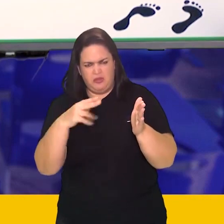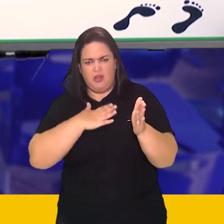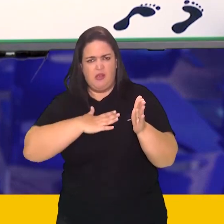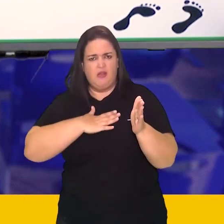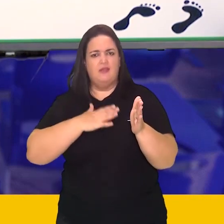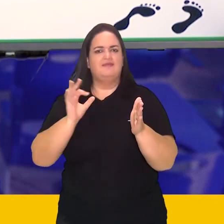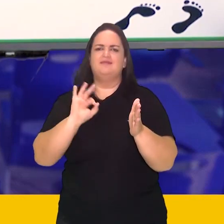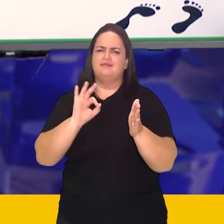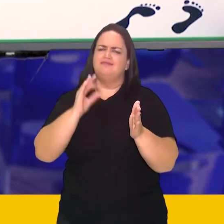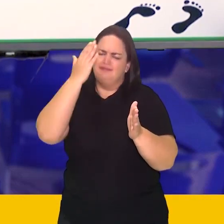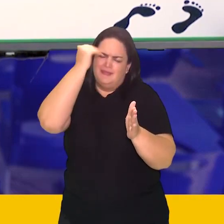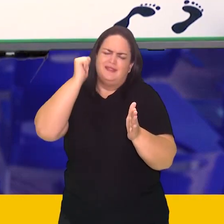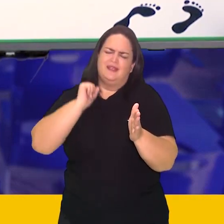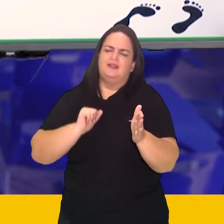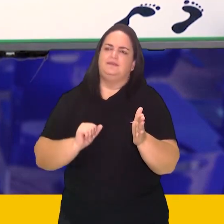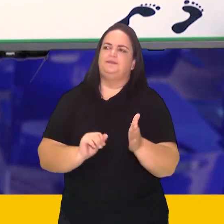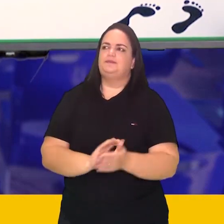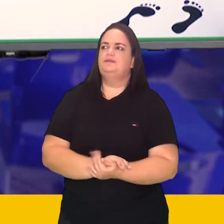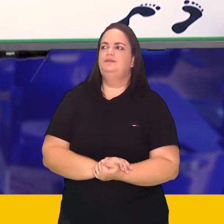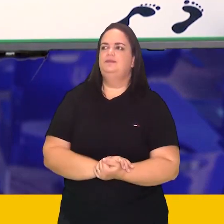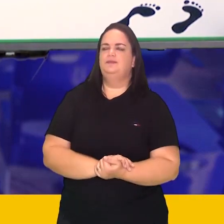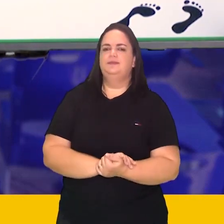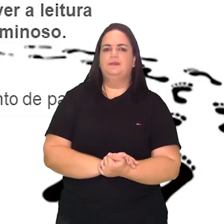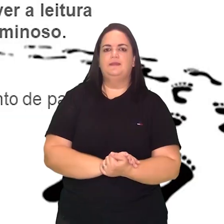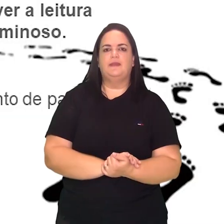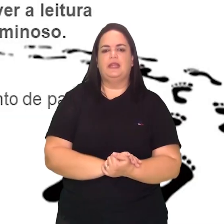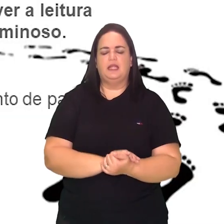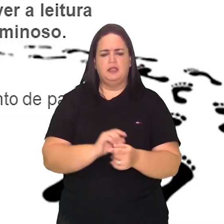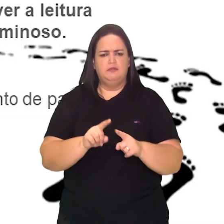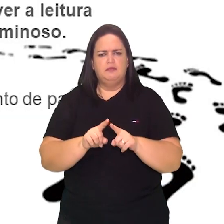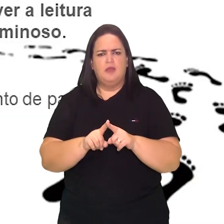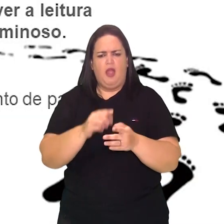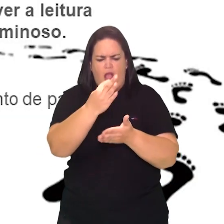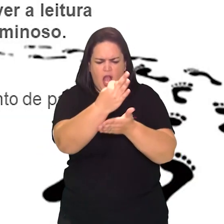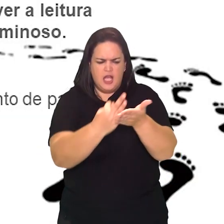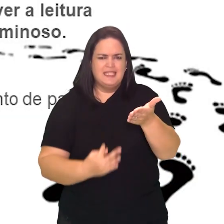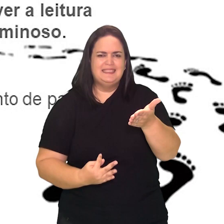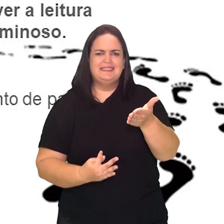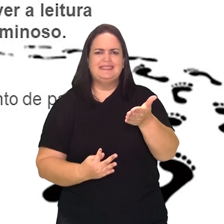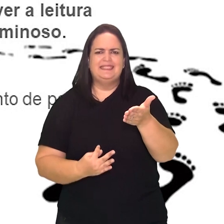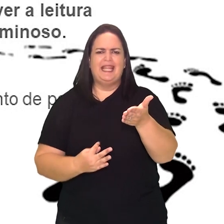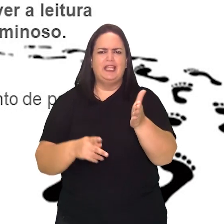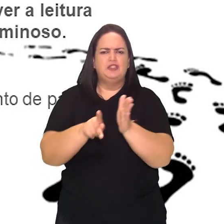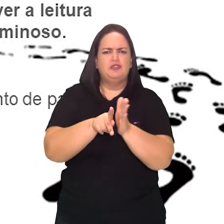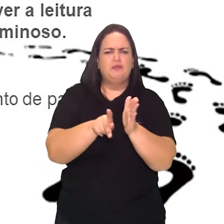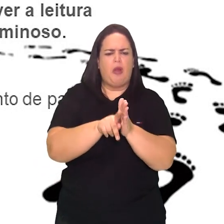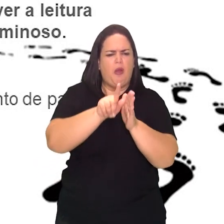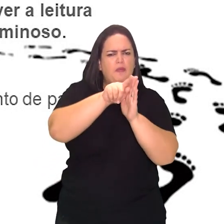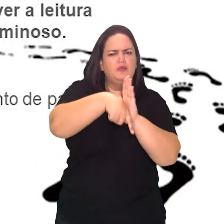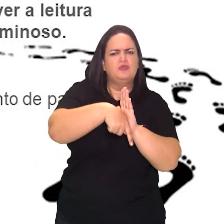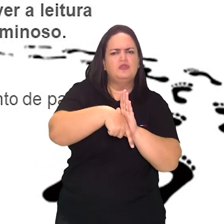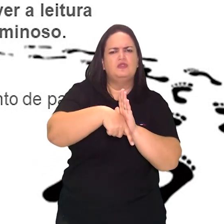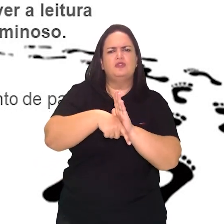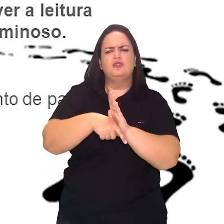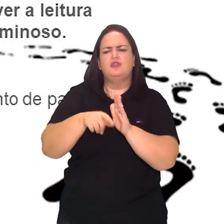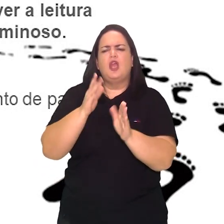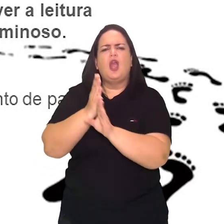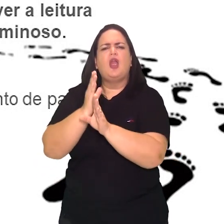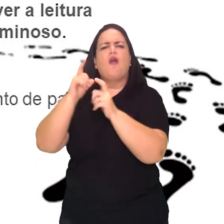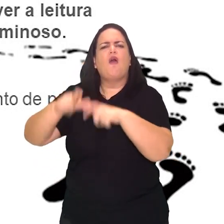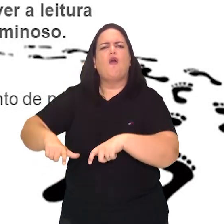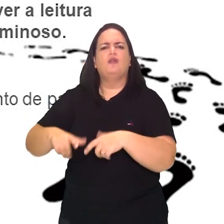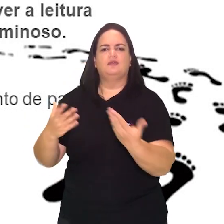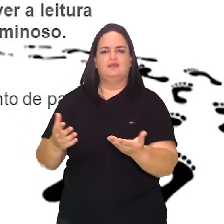os gostos, tá certo? Onde a gente pode encontrar textos pertencentes a esse gênero? Em livros e